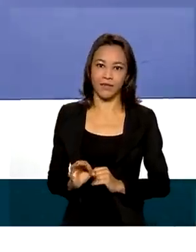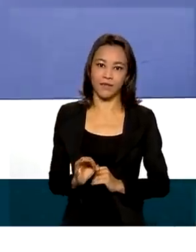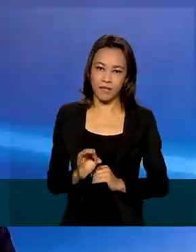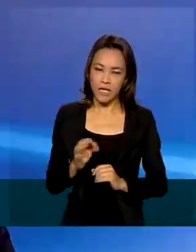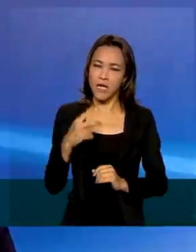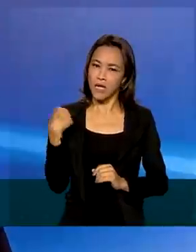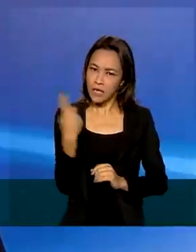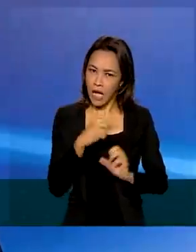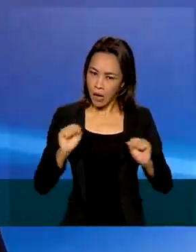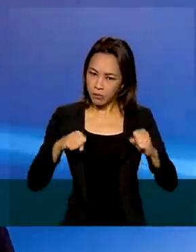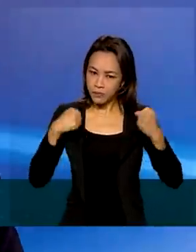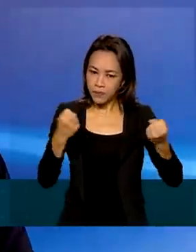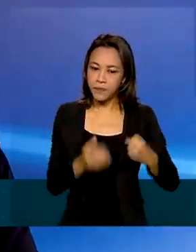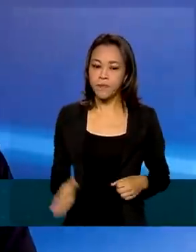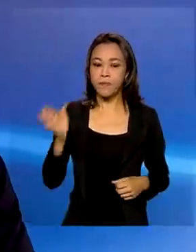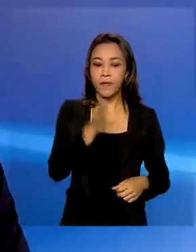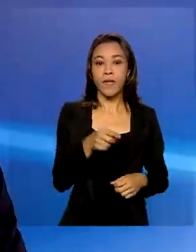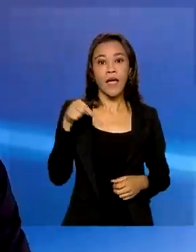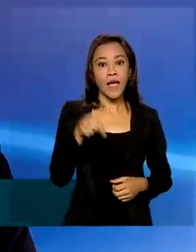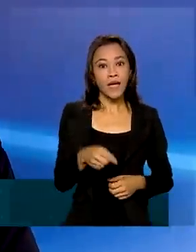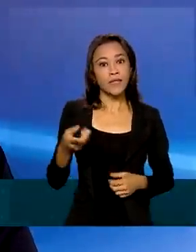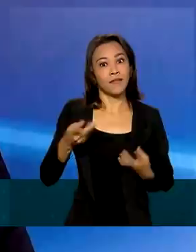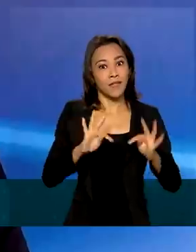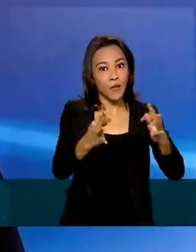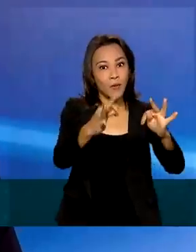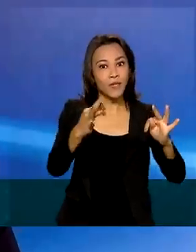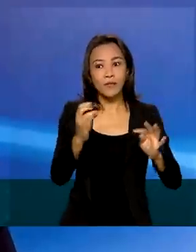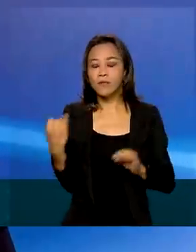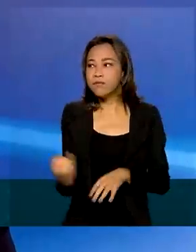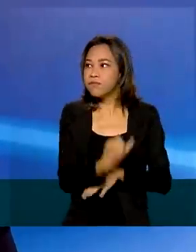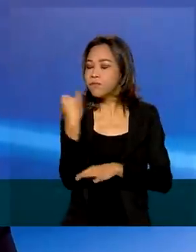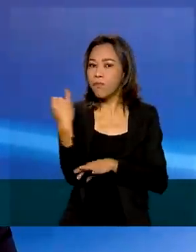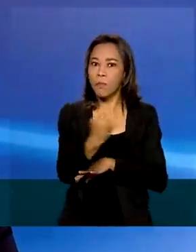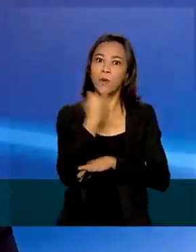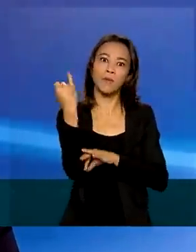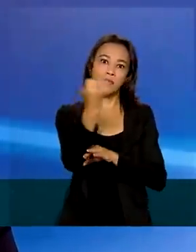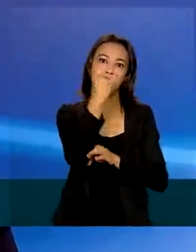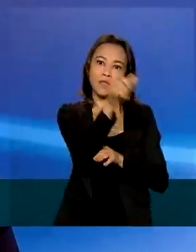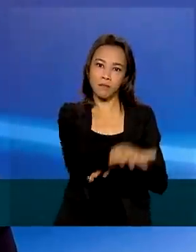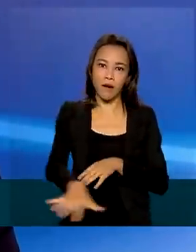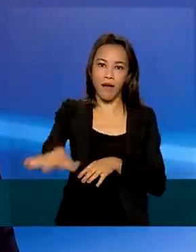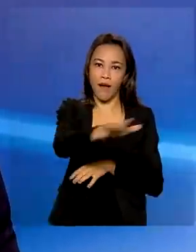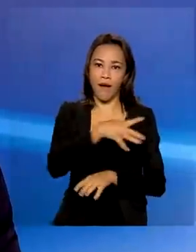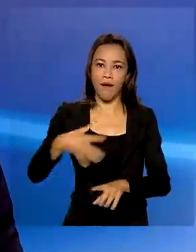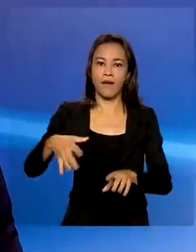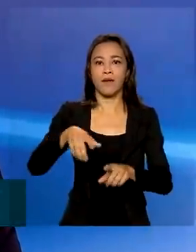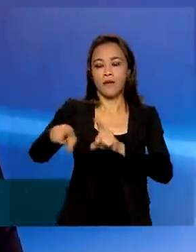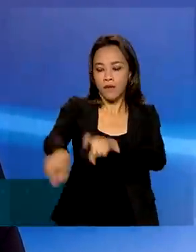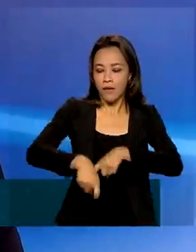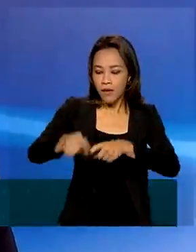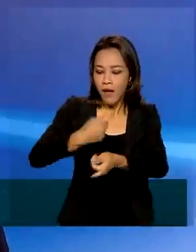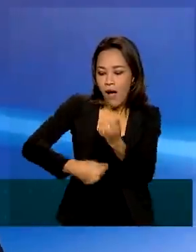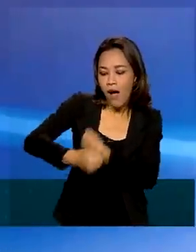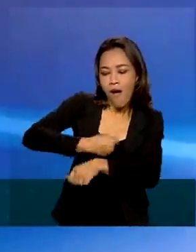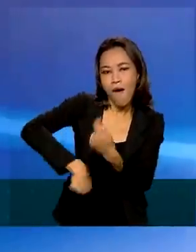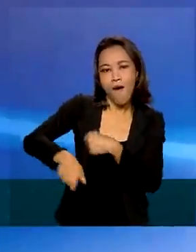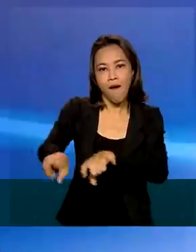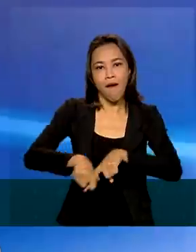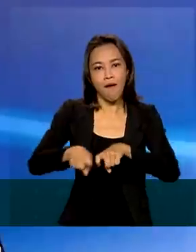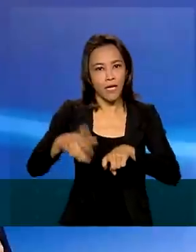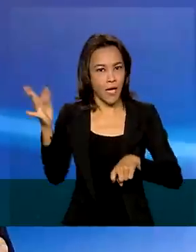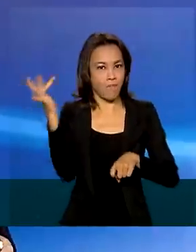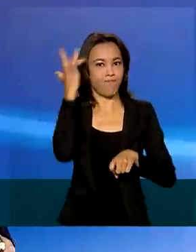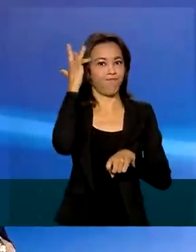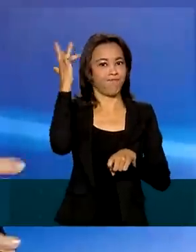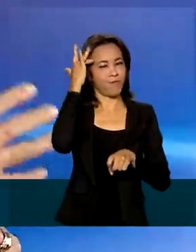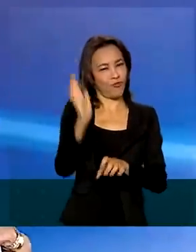é pujante. Essa inovação que será importantíssima para o agro brasileiro, que já é o agro de ponta. A